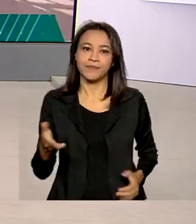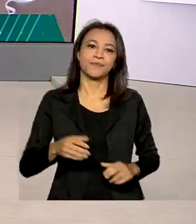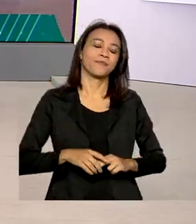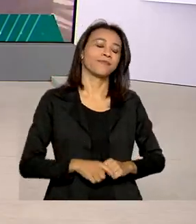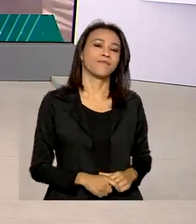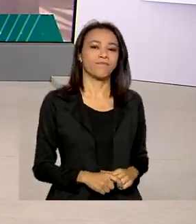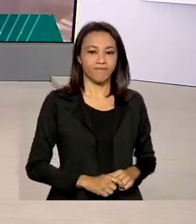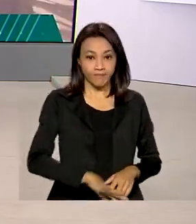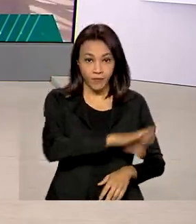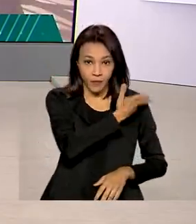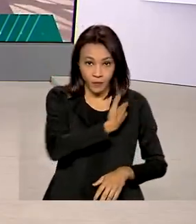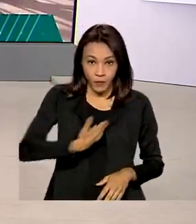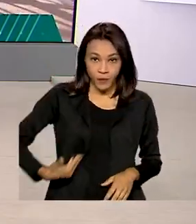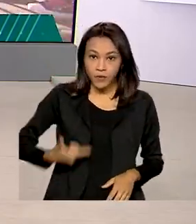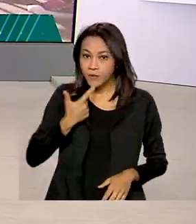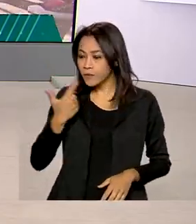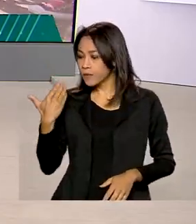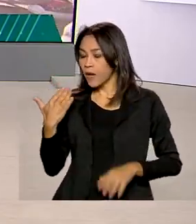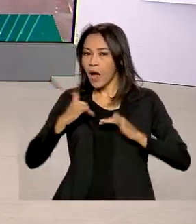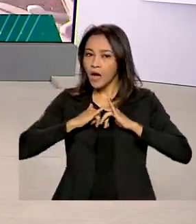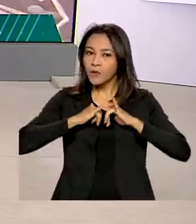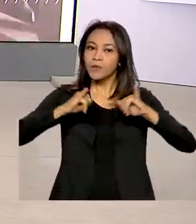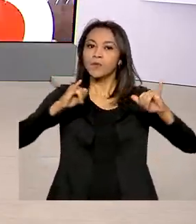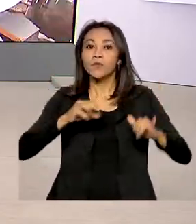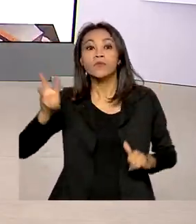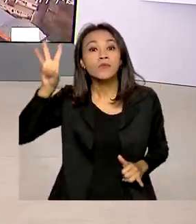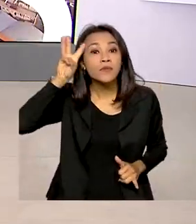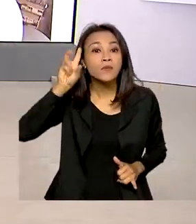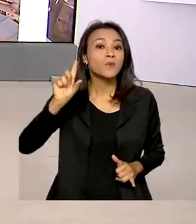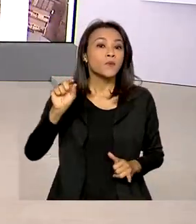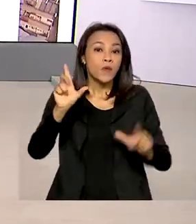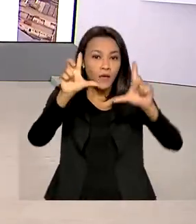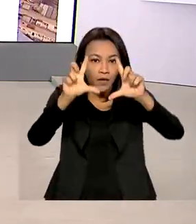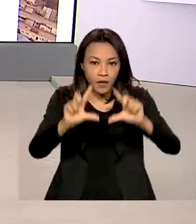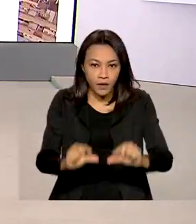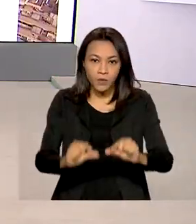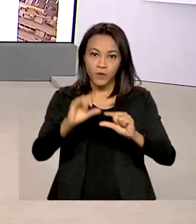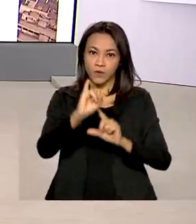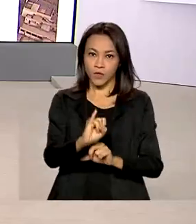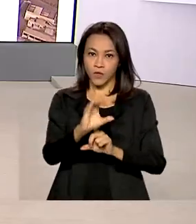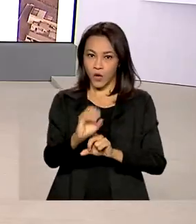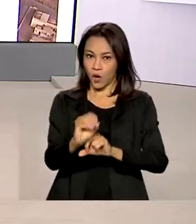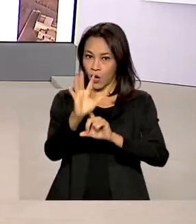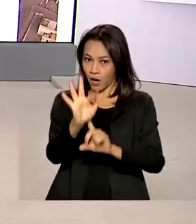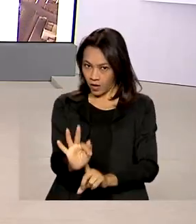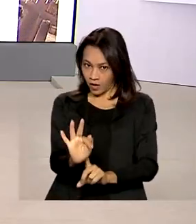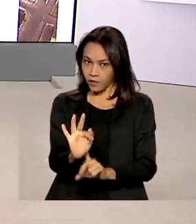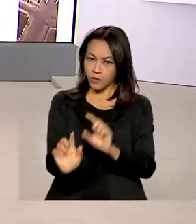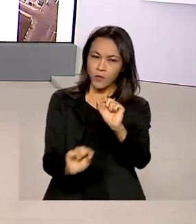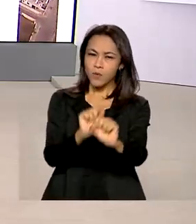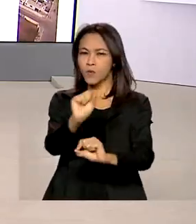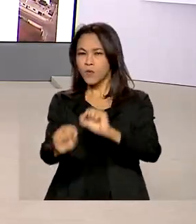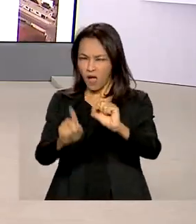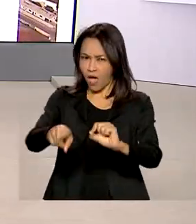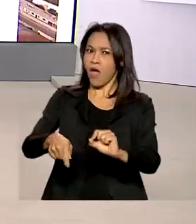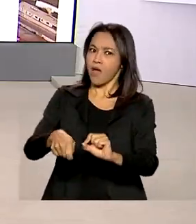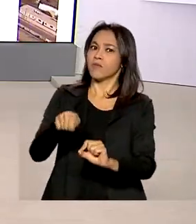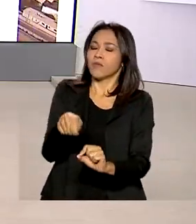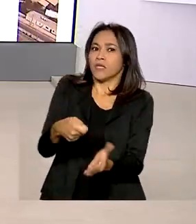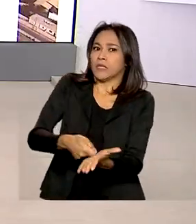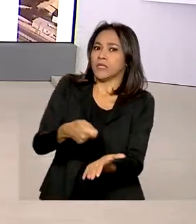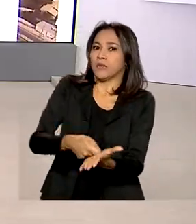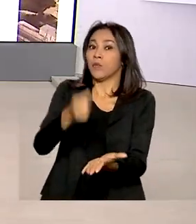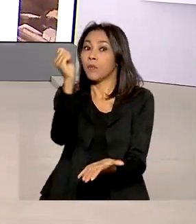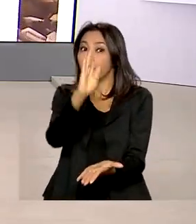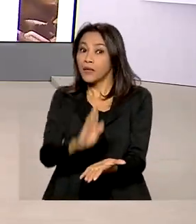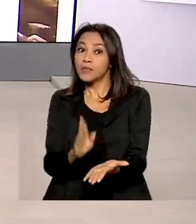O governo anunciou nesta terça-feira a redução do IOF sobre o câmbio, uma das exigências para o